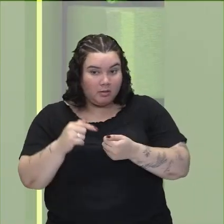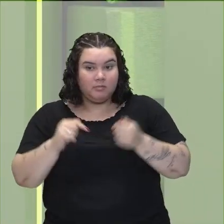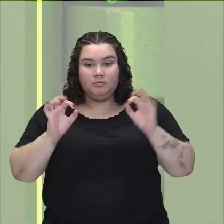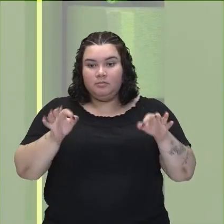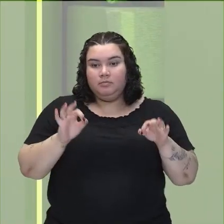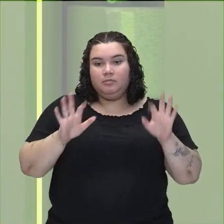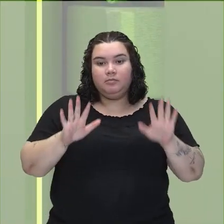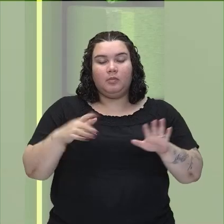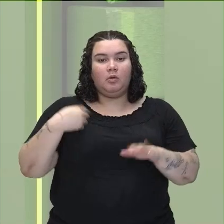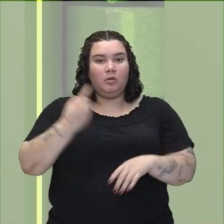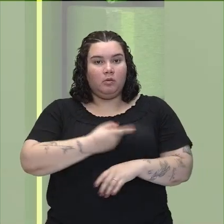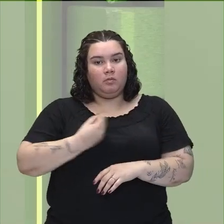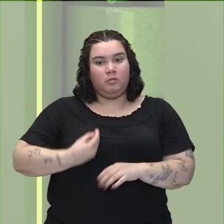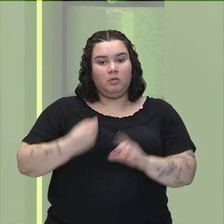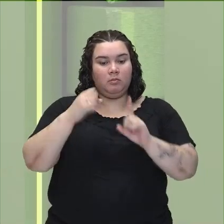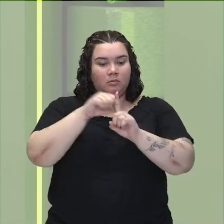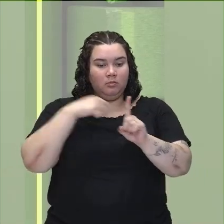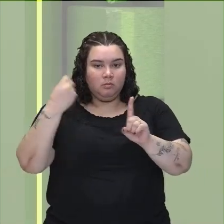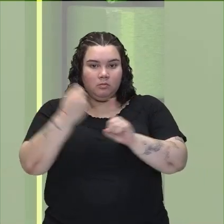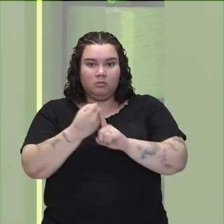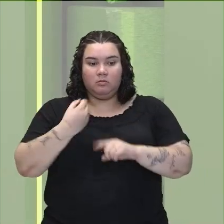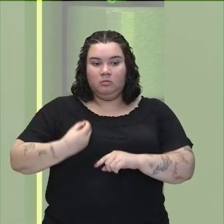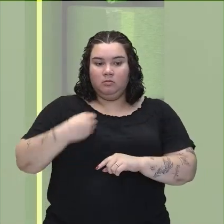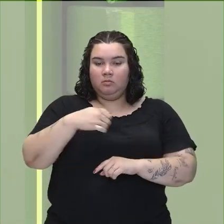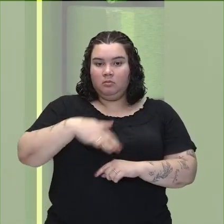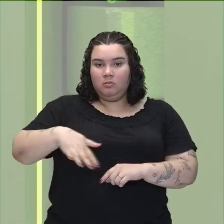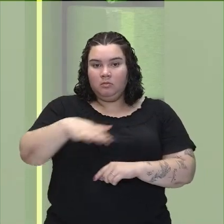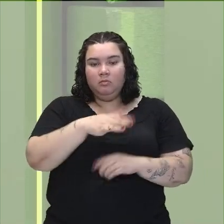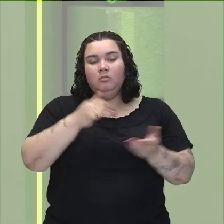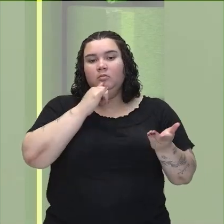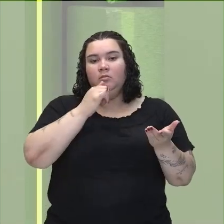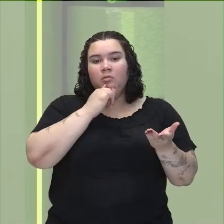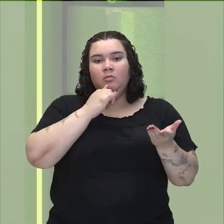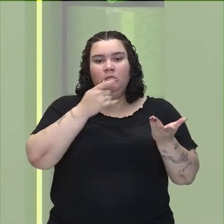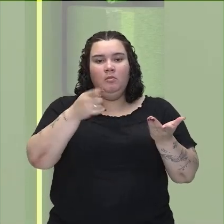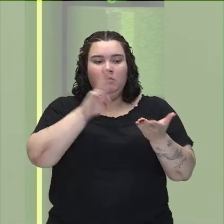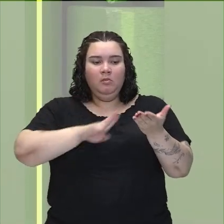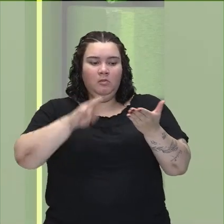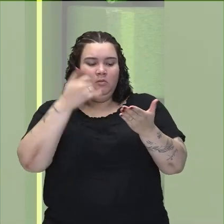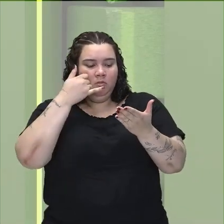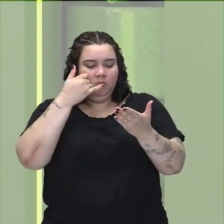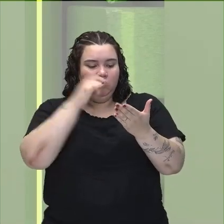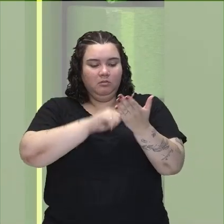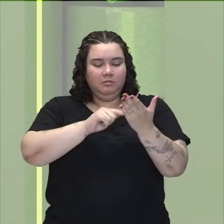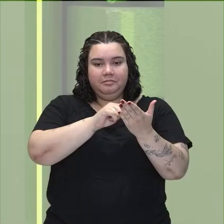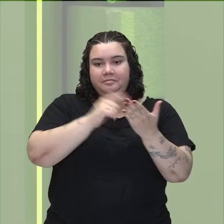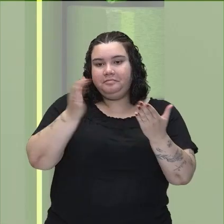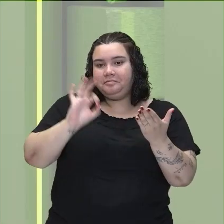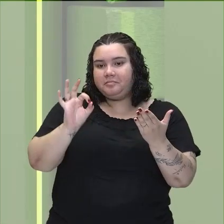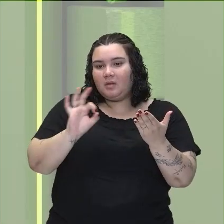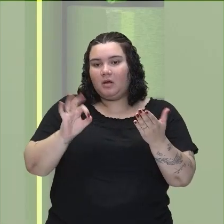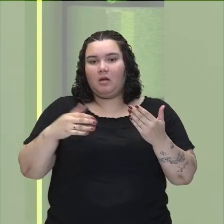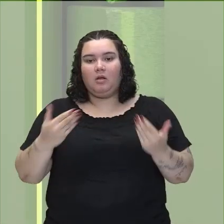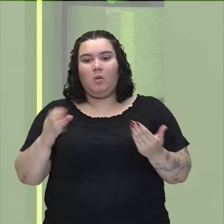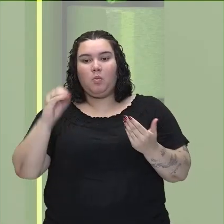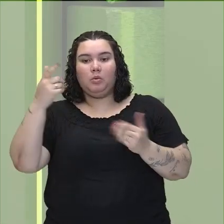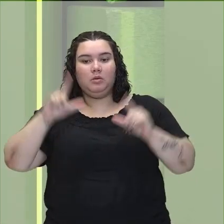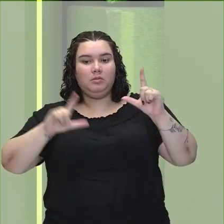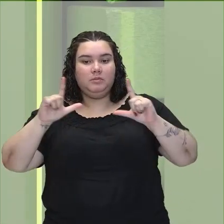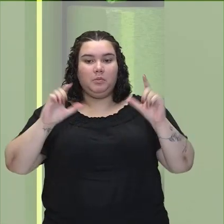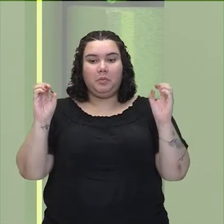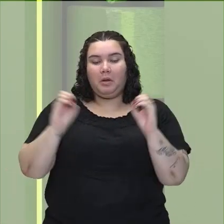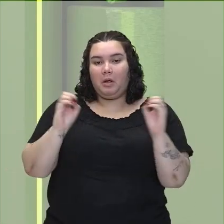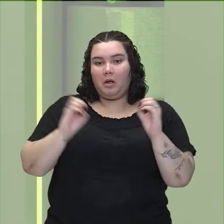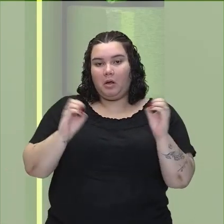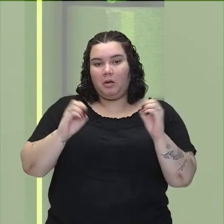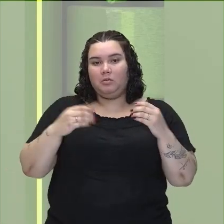sociedade hoje, você, viver numa região em que você não mexa num aparelho de celular, em que você não liga uma televisão, em